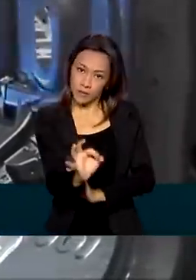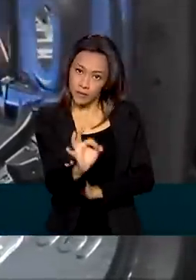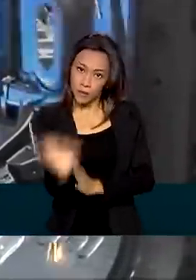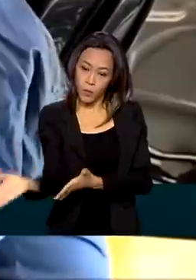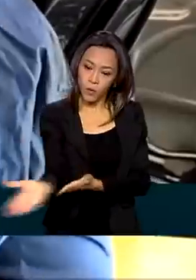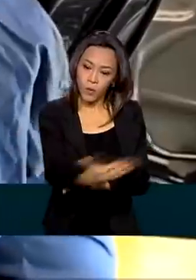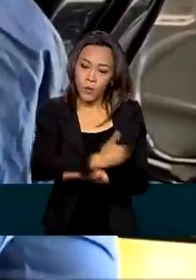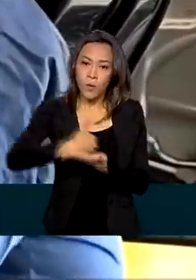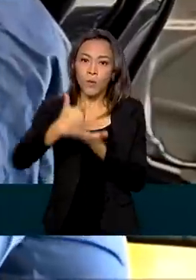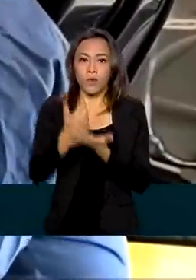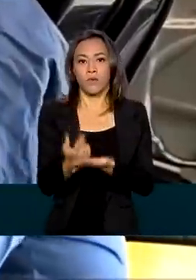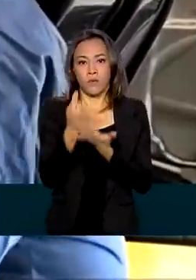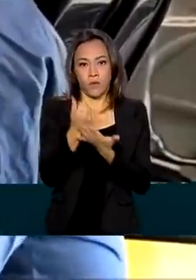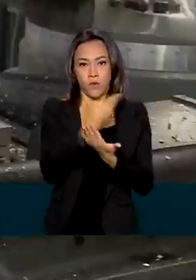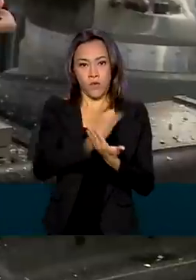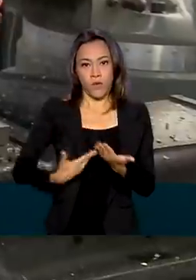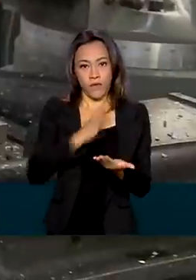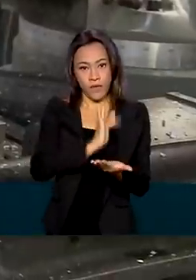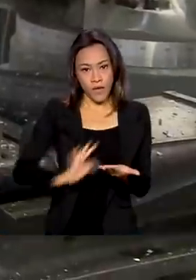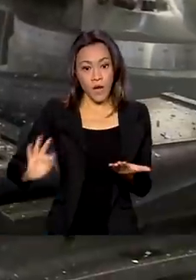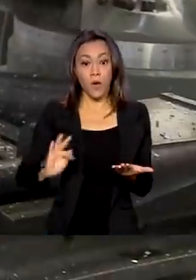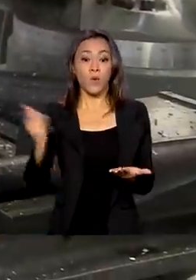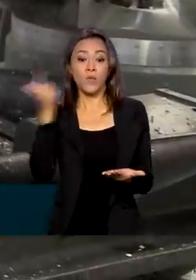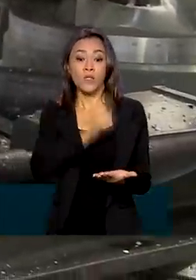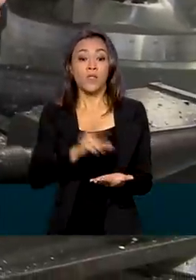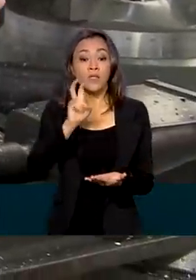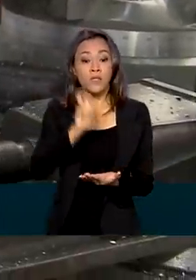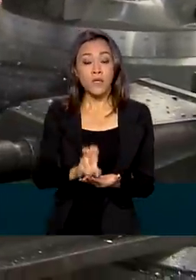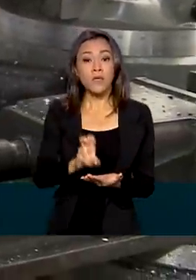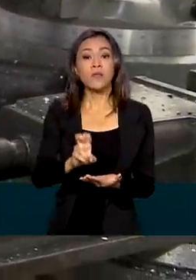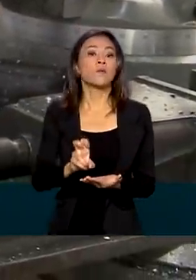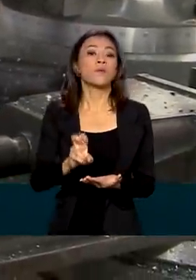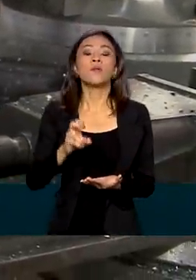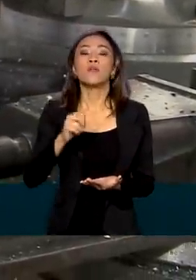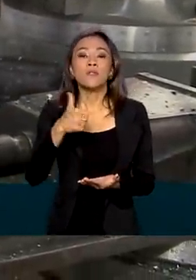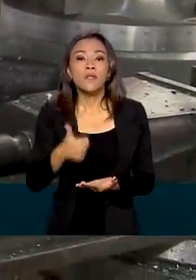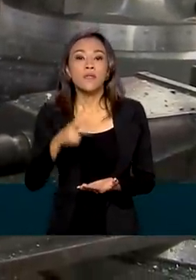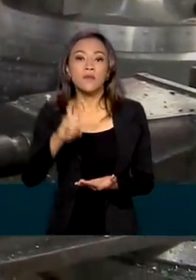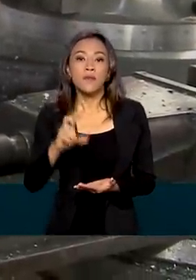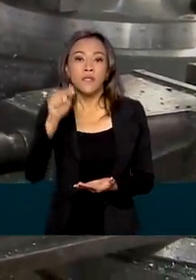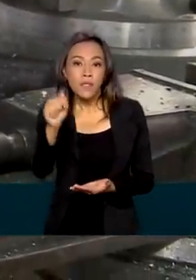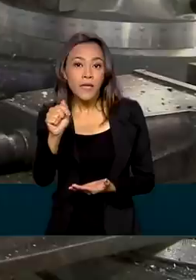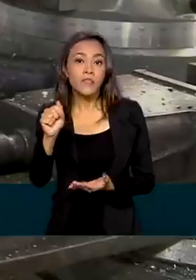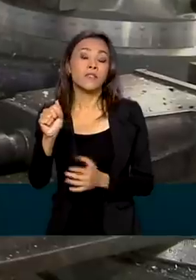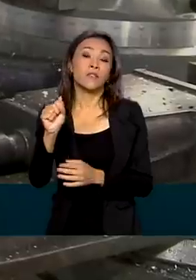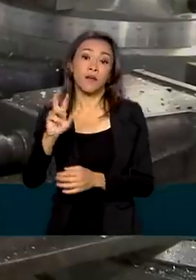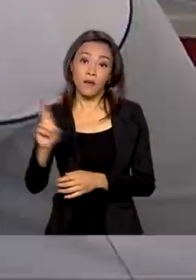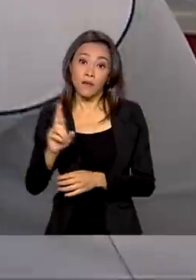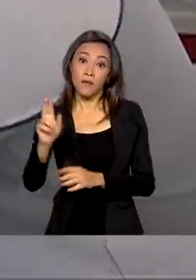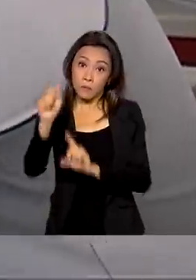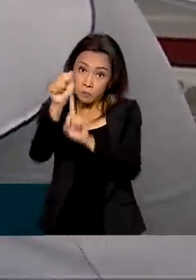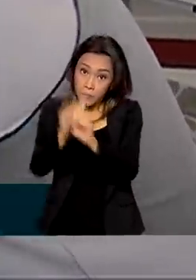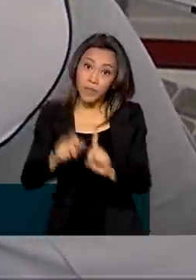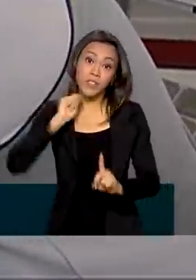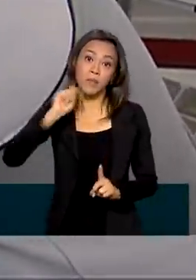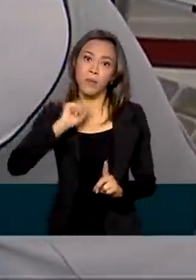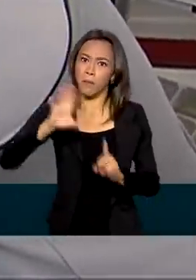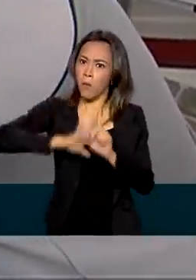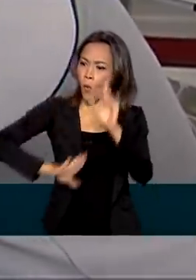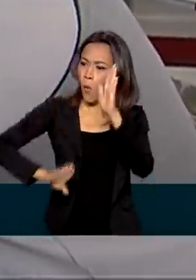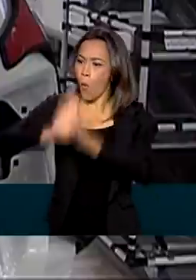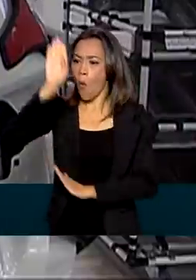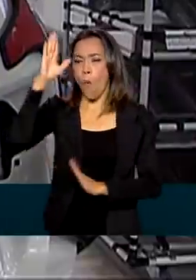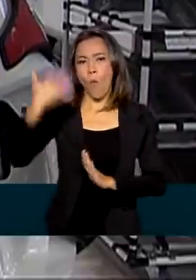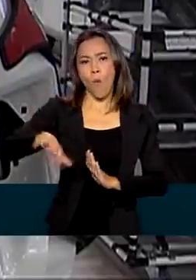federal atingiu quase 157 bilhões de reais em abril. Um recorde para o mês desde o começo da